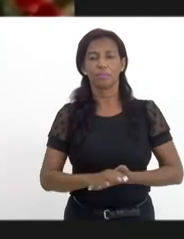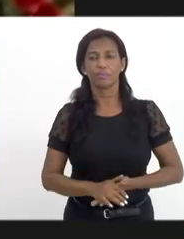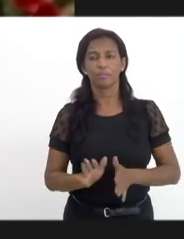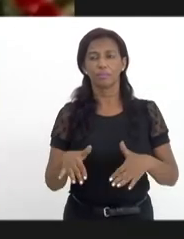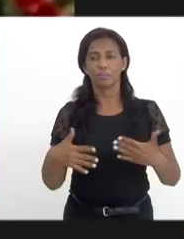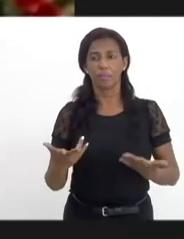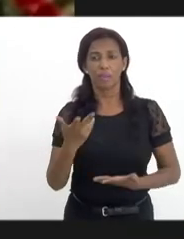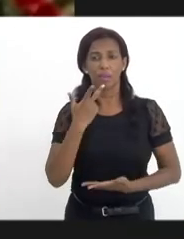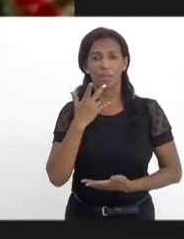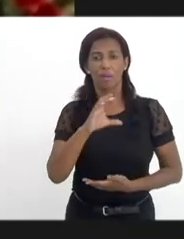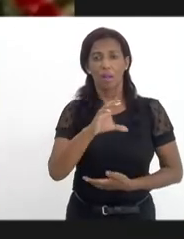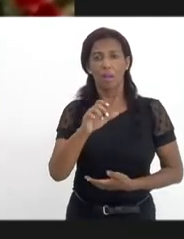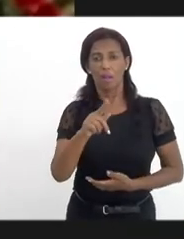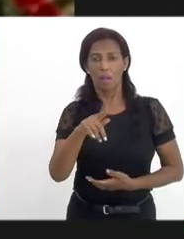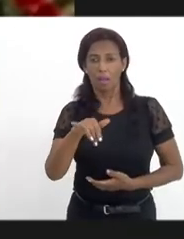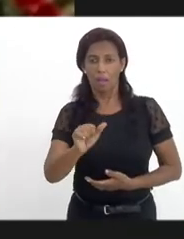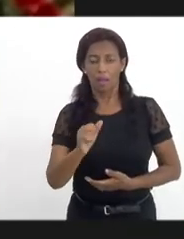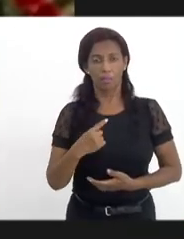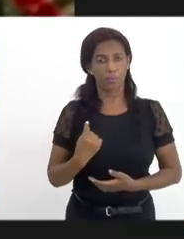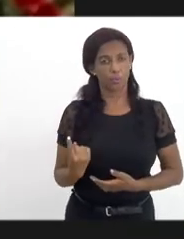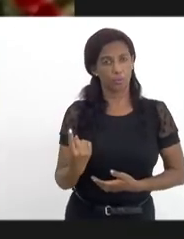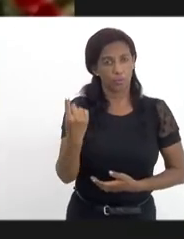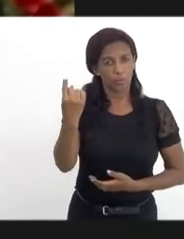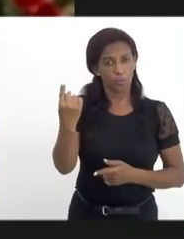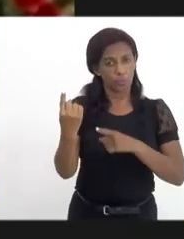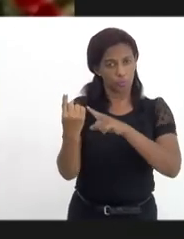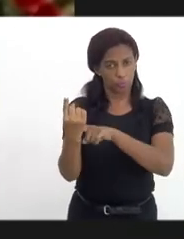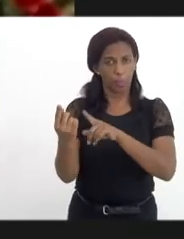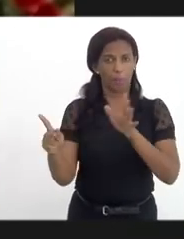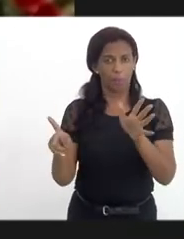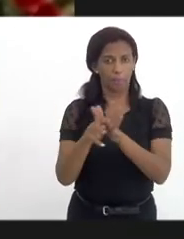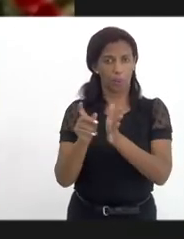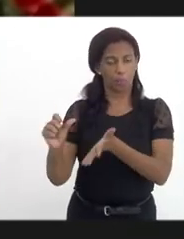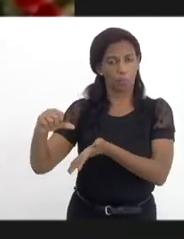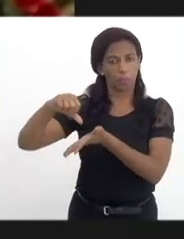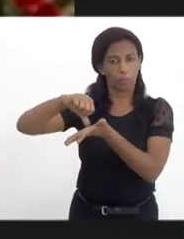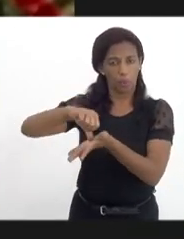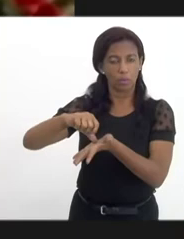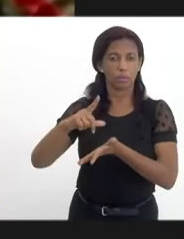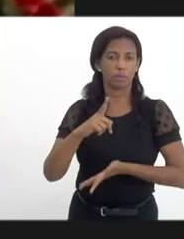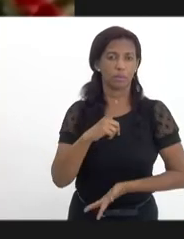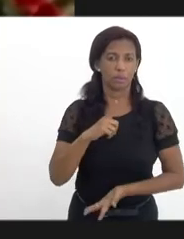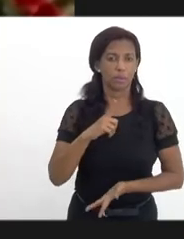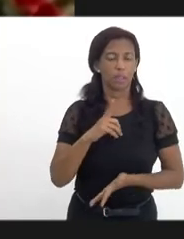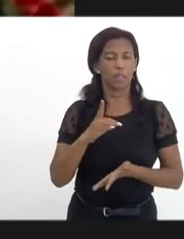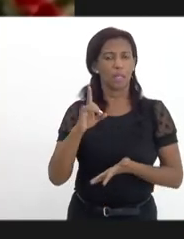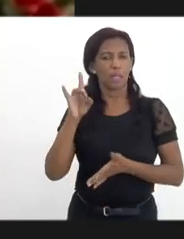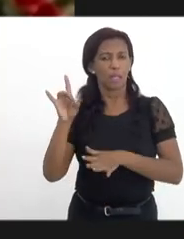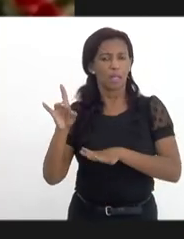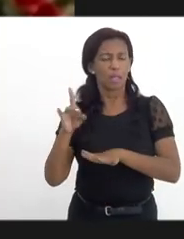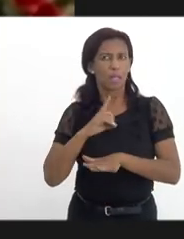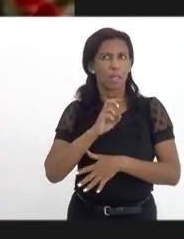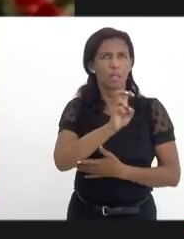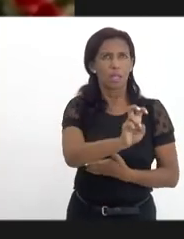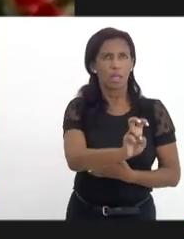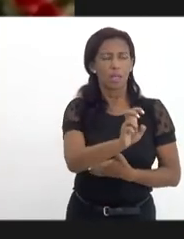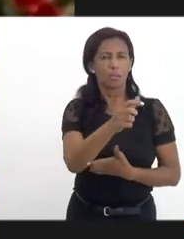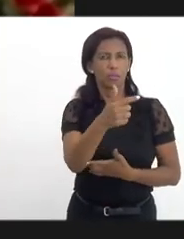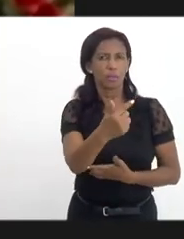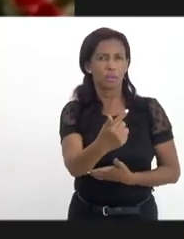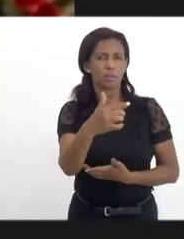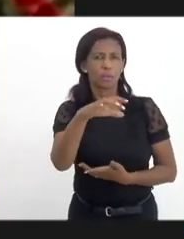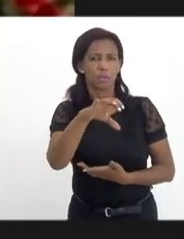Então, eu vou falar do CAPS-AD. Nós temos um CAPS-AD no município que a gente hoje tem cadastrado 570